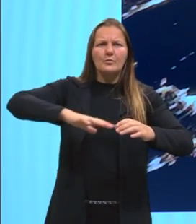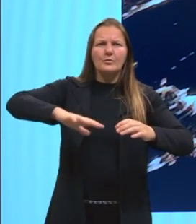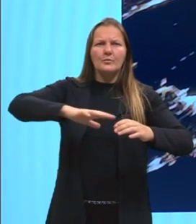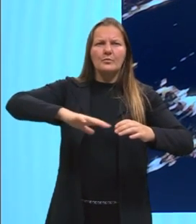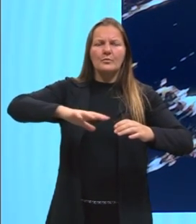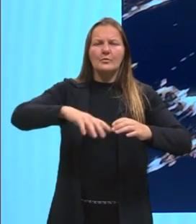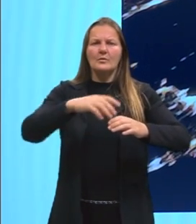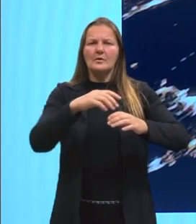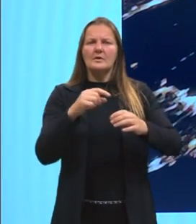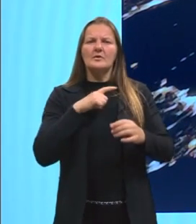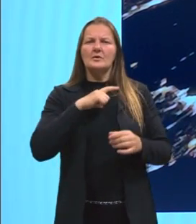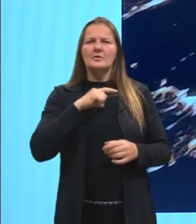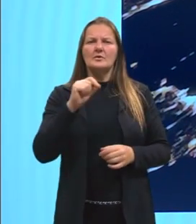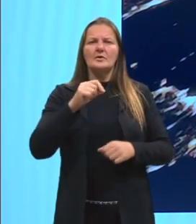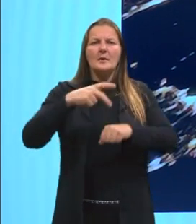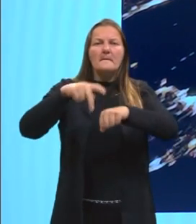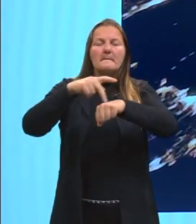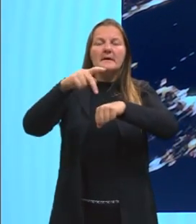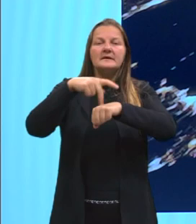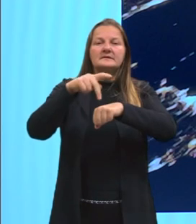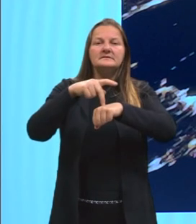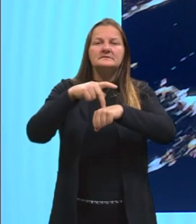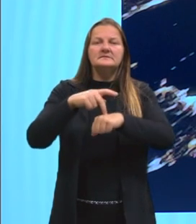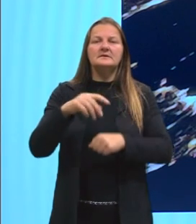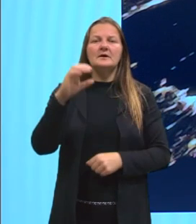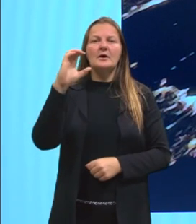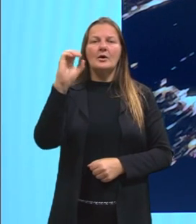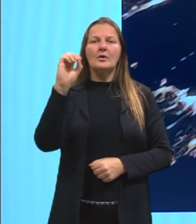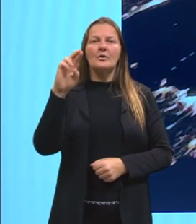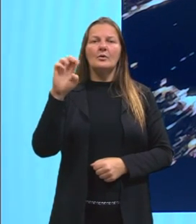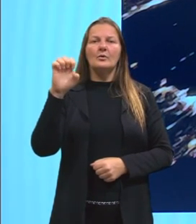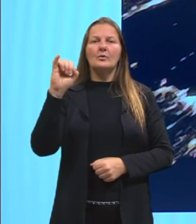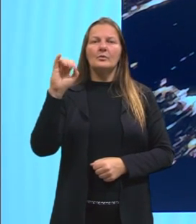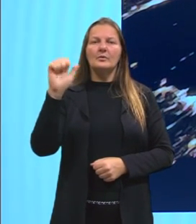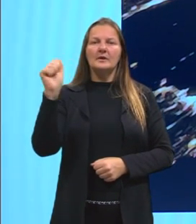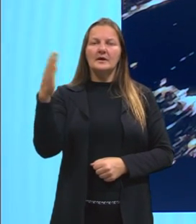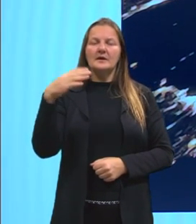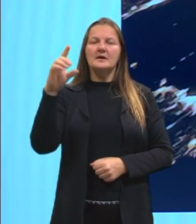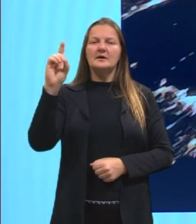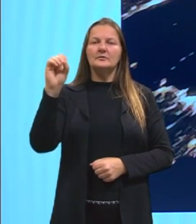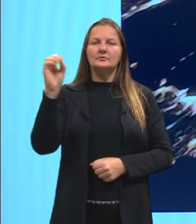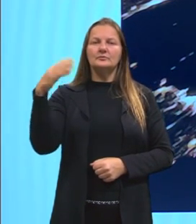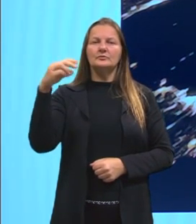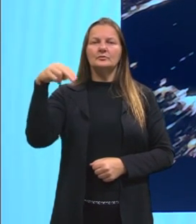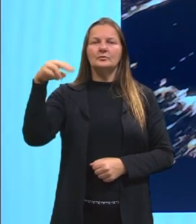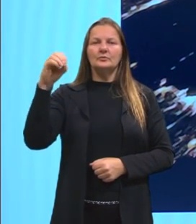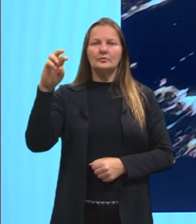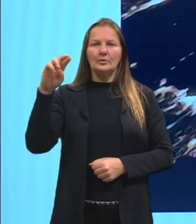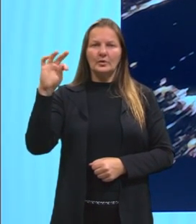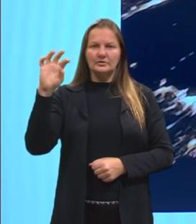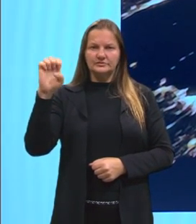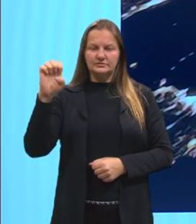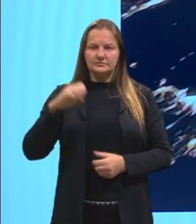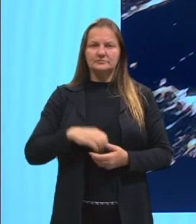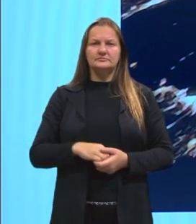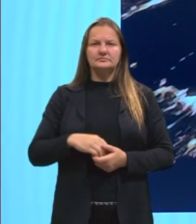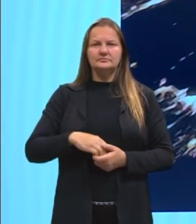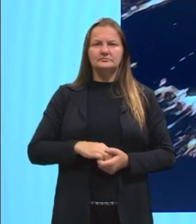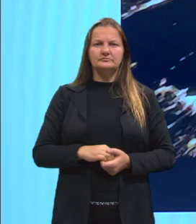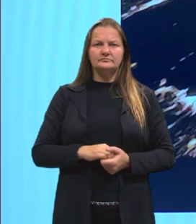é o país da Coreia do Norte, gurizada, ó, quase não se sabe muita coisa, né, nem